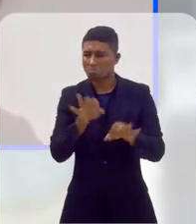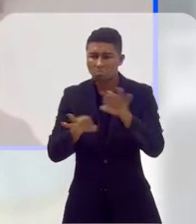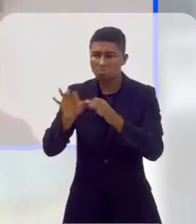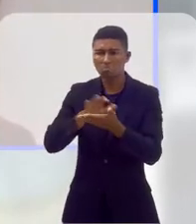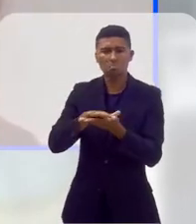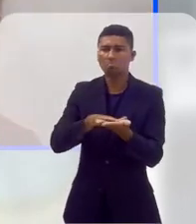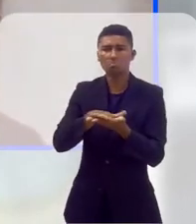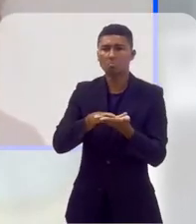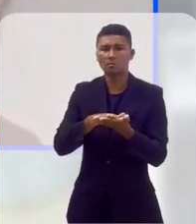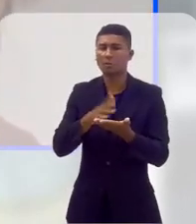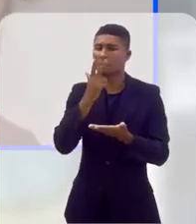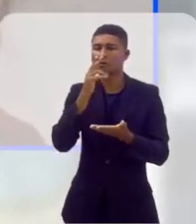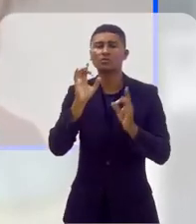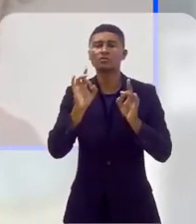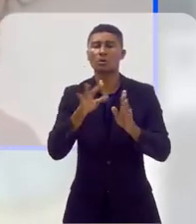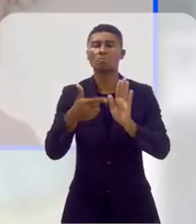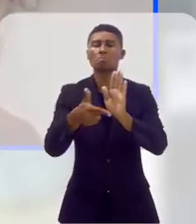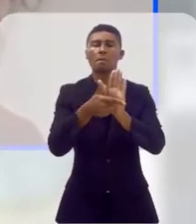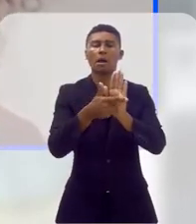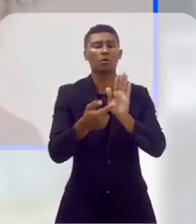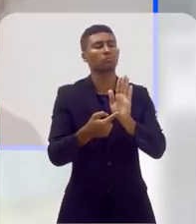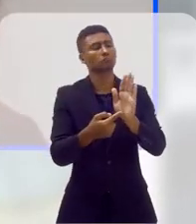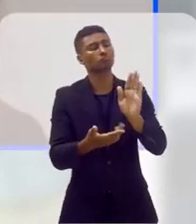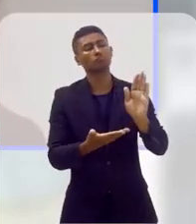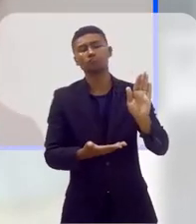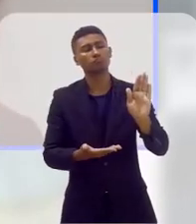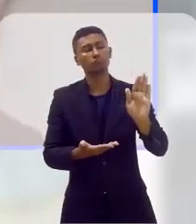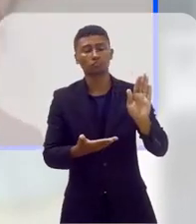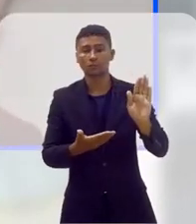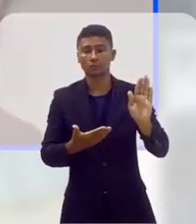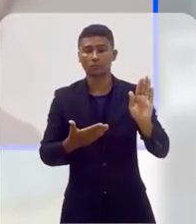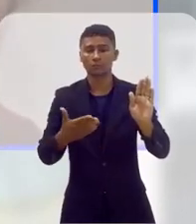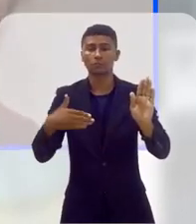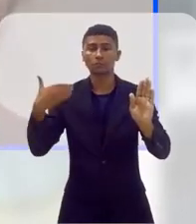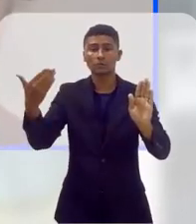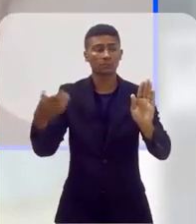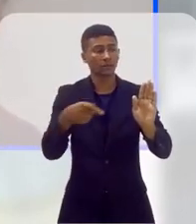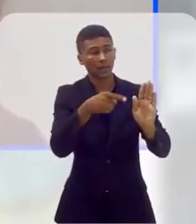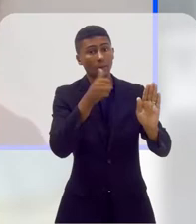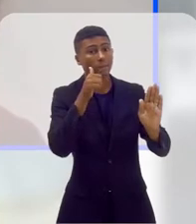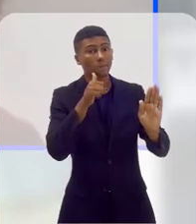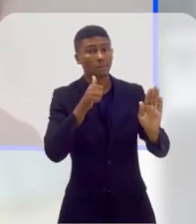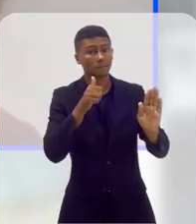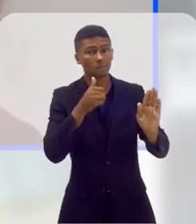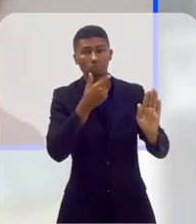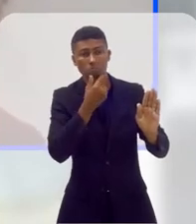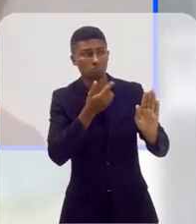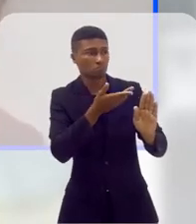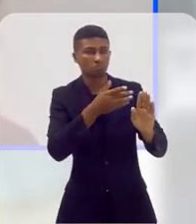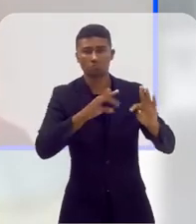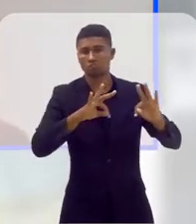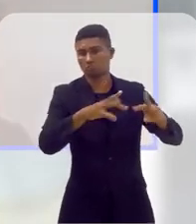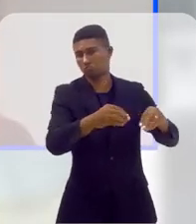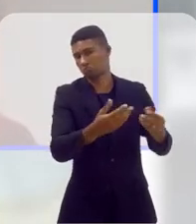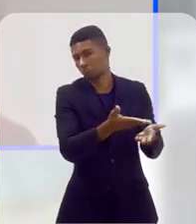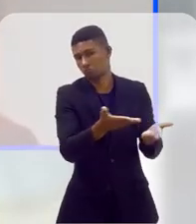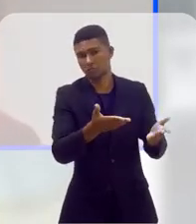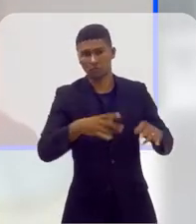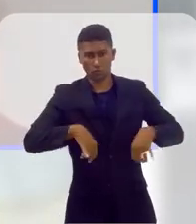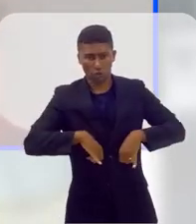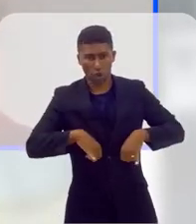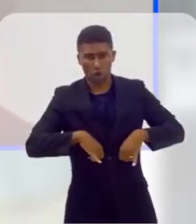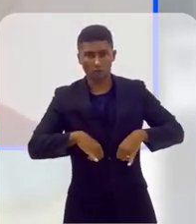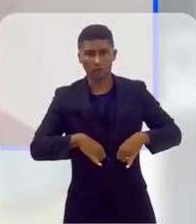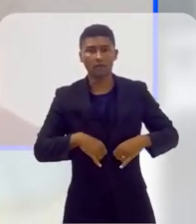para fora, só para a mídia ver, e na prática, você revitimiza aquela vítima, porque ela vai numa ilha de excelência, numa ilha